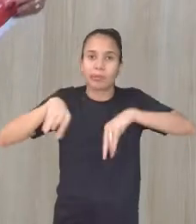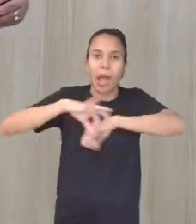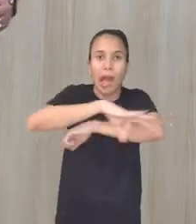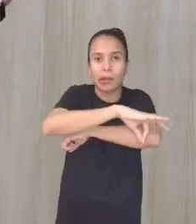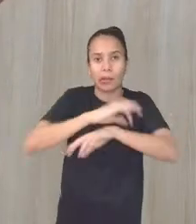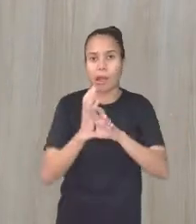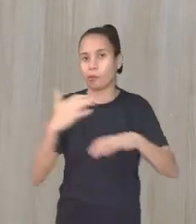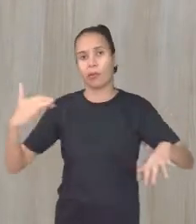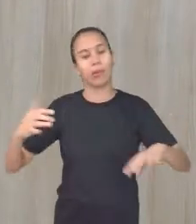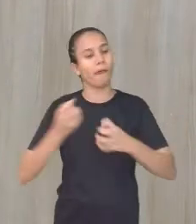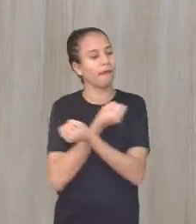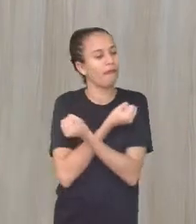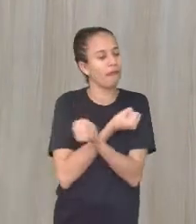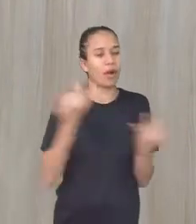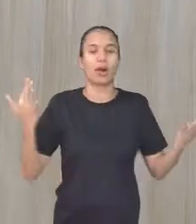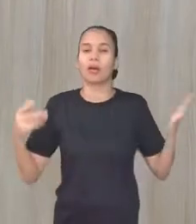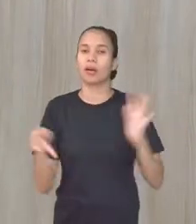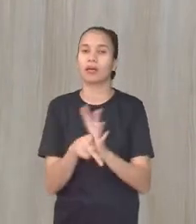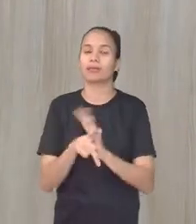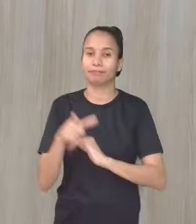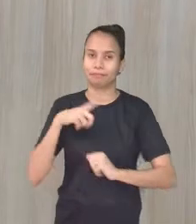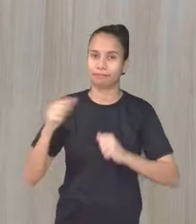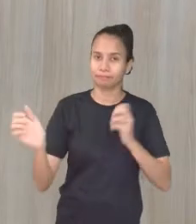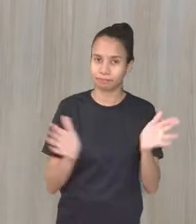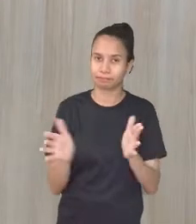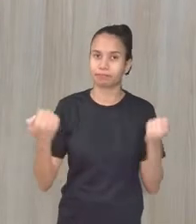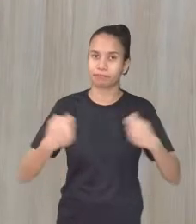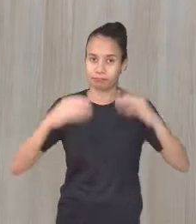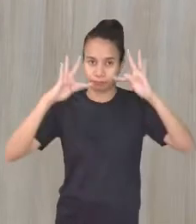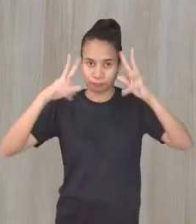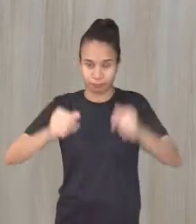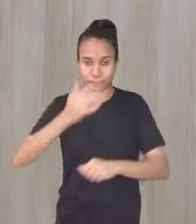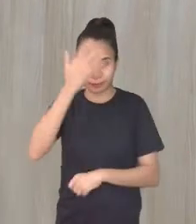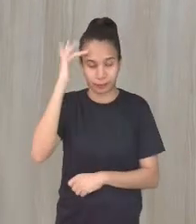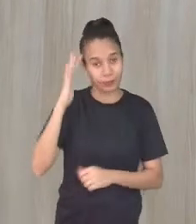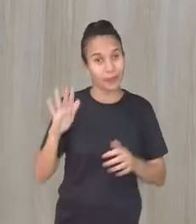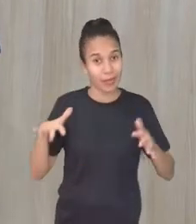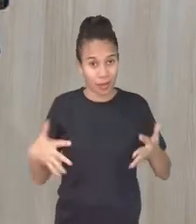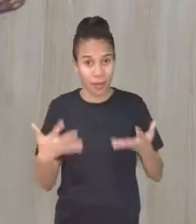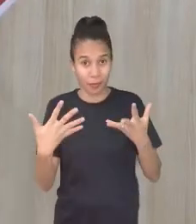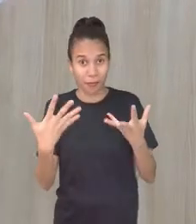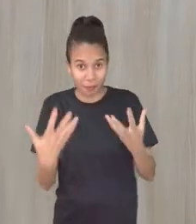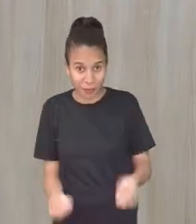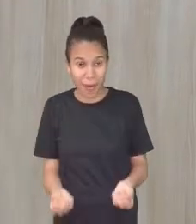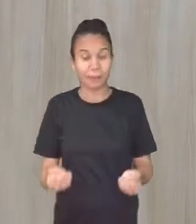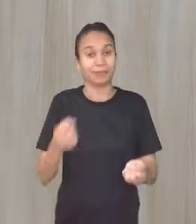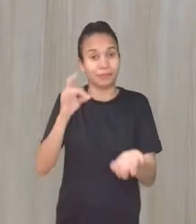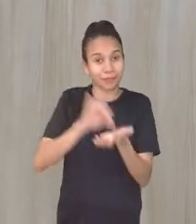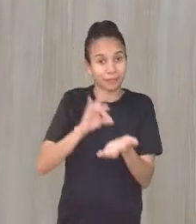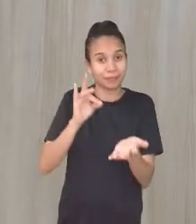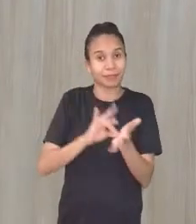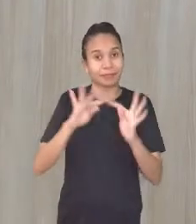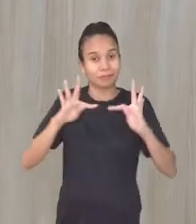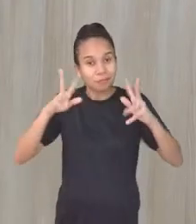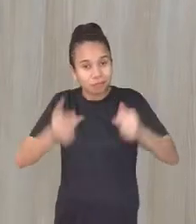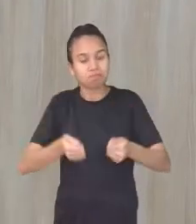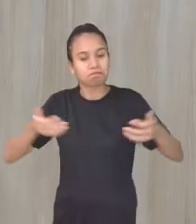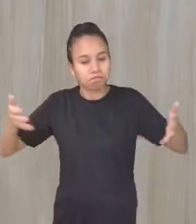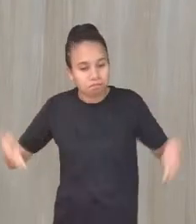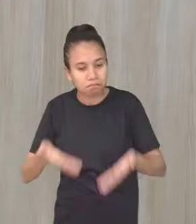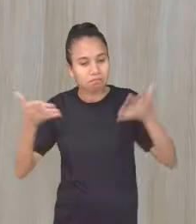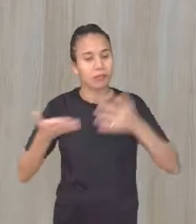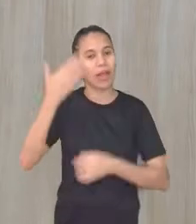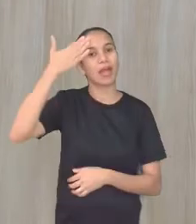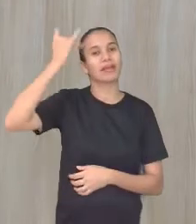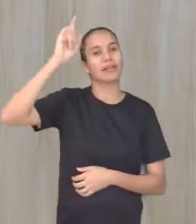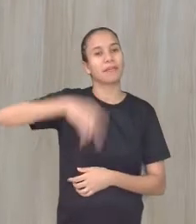infinidade de acesso que a gente precisa para todos nós. Então, vamos aí abraçar a todos e saber que somos